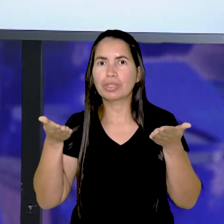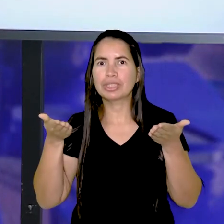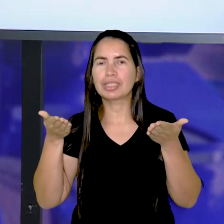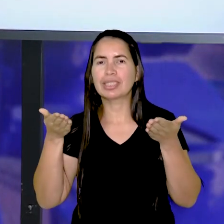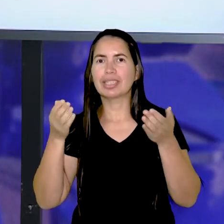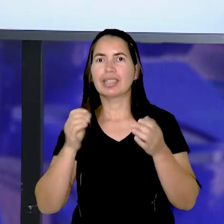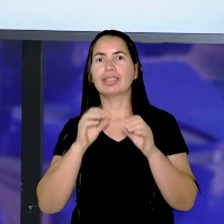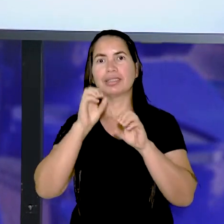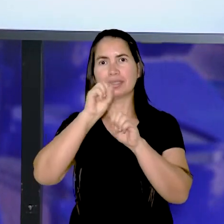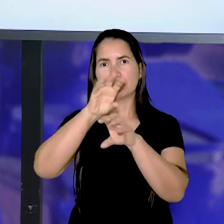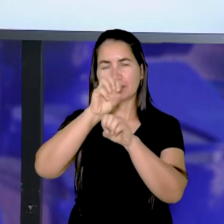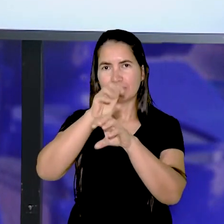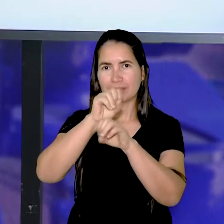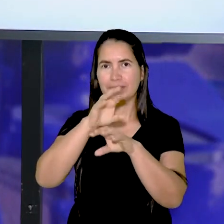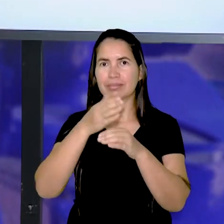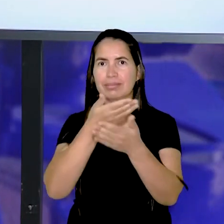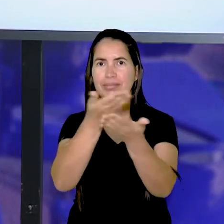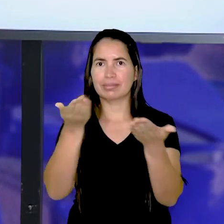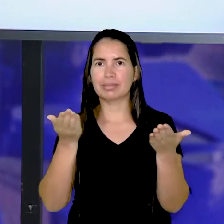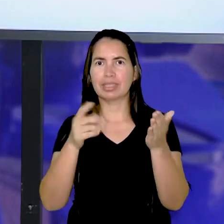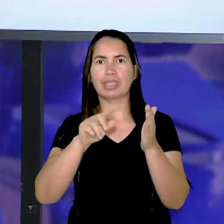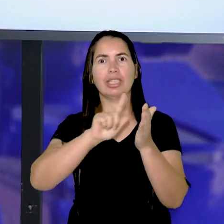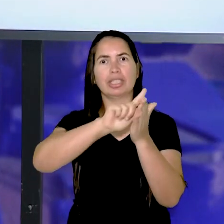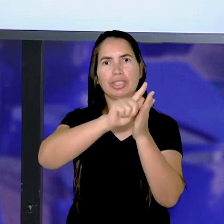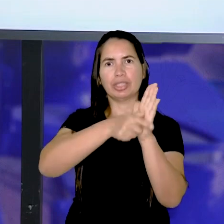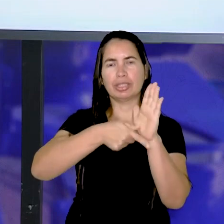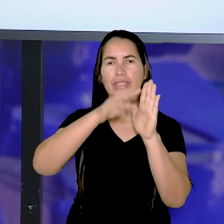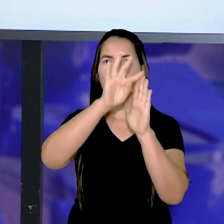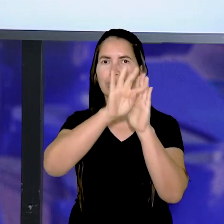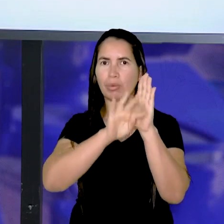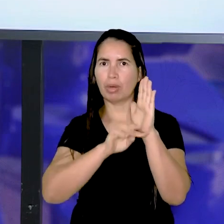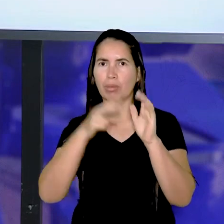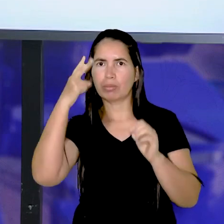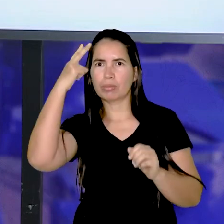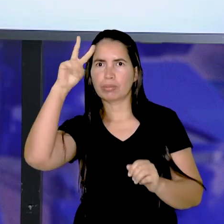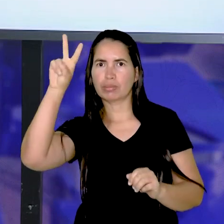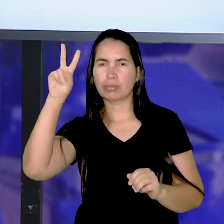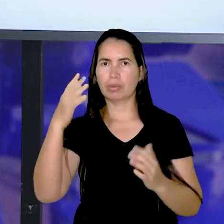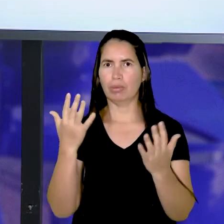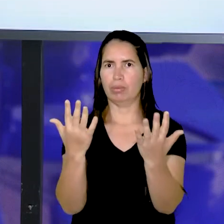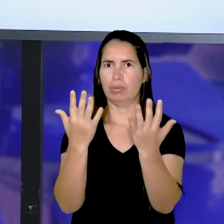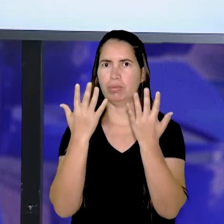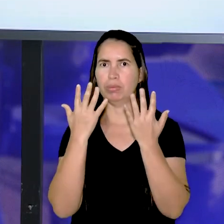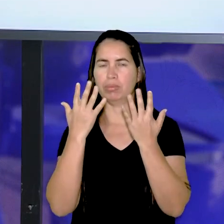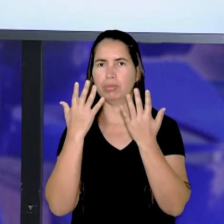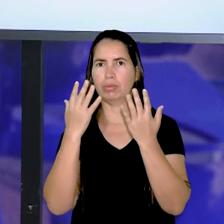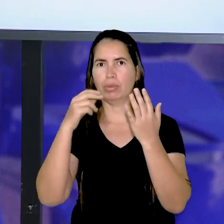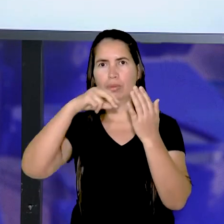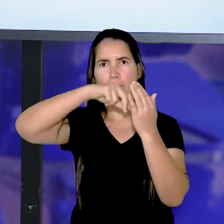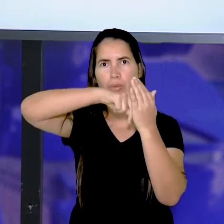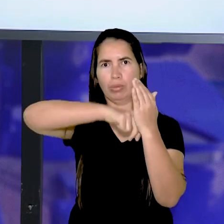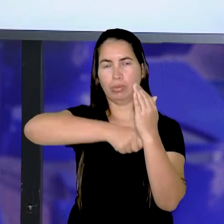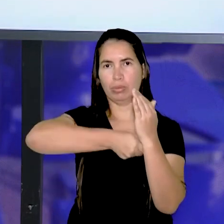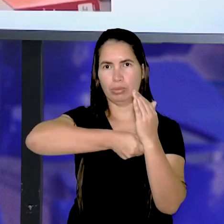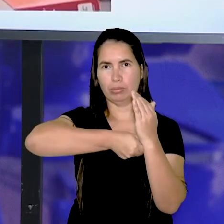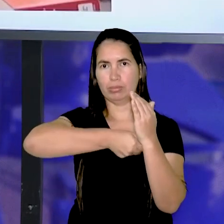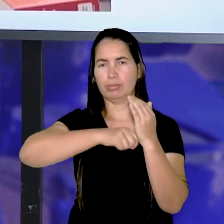uma aula de língua portuguesa com o gênero textual, conto de mistério ou suspense. Vamos lá?